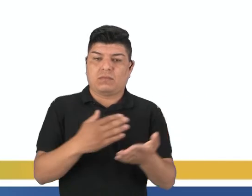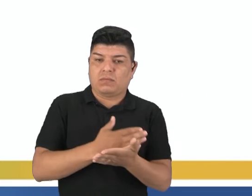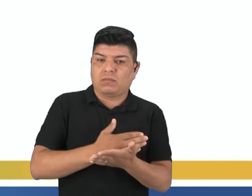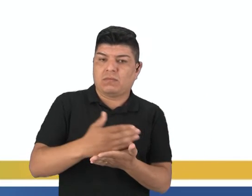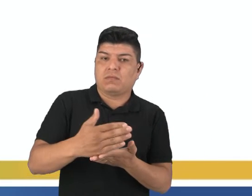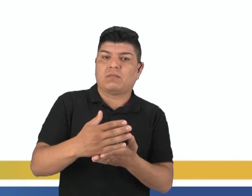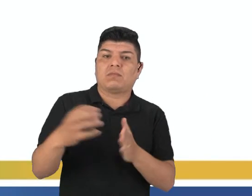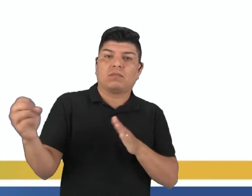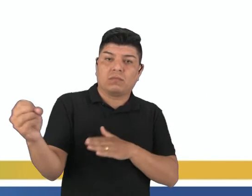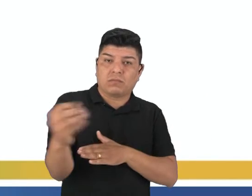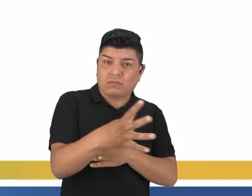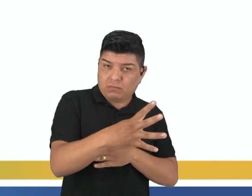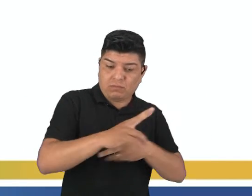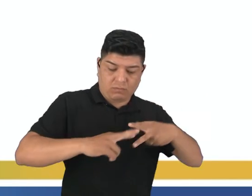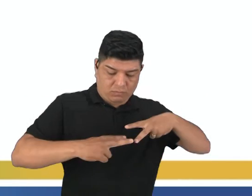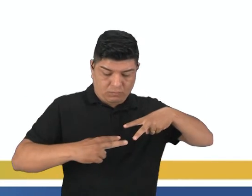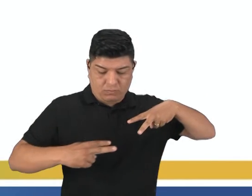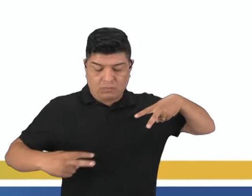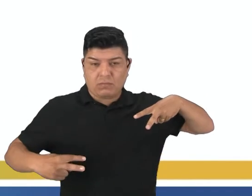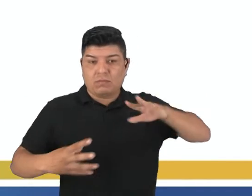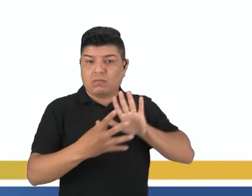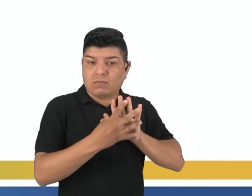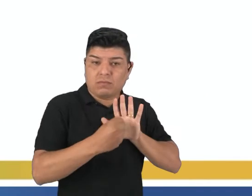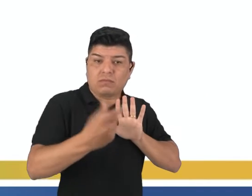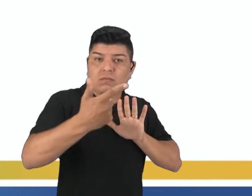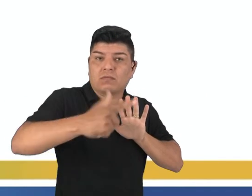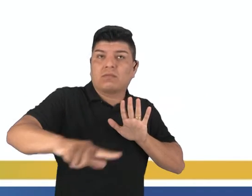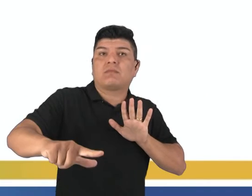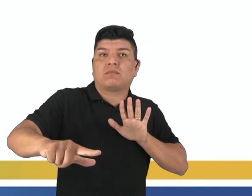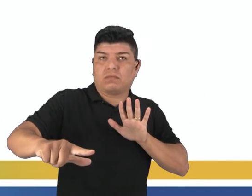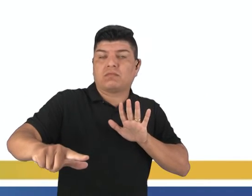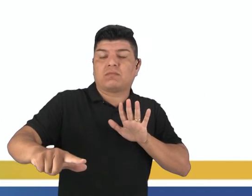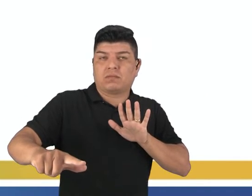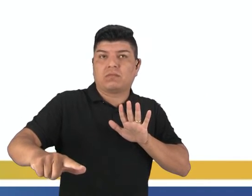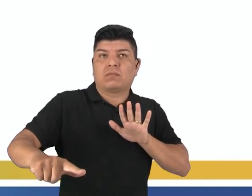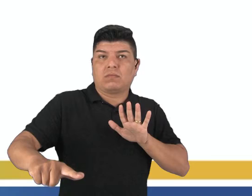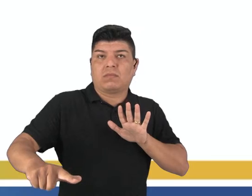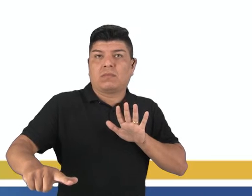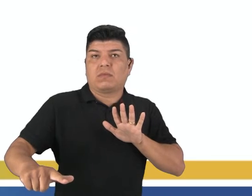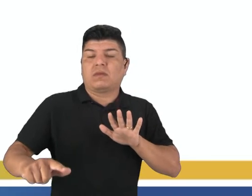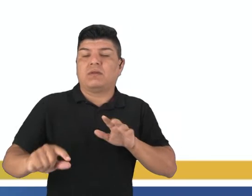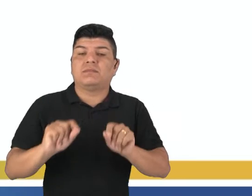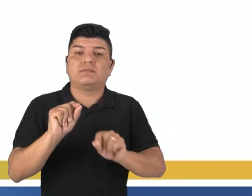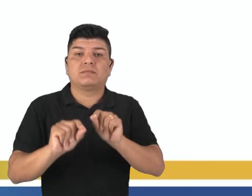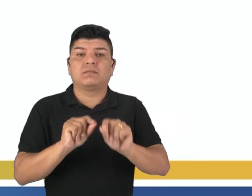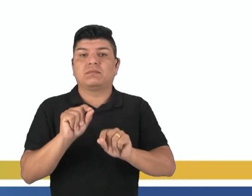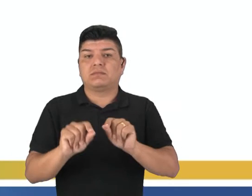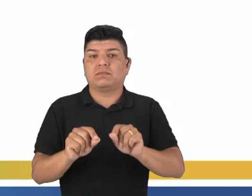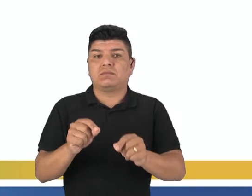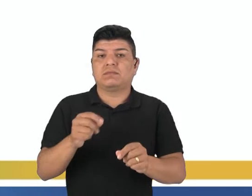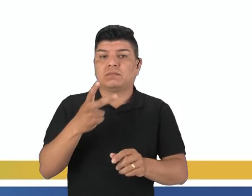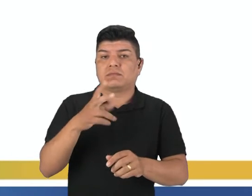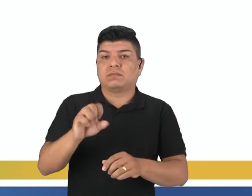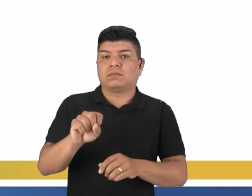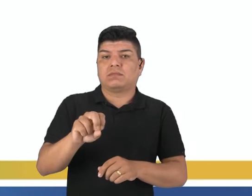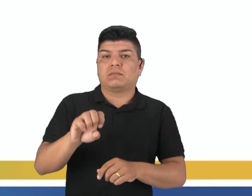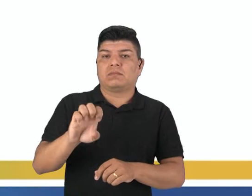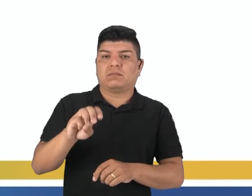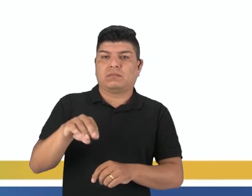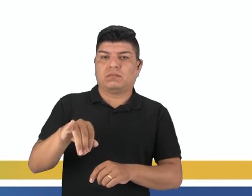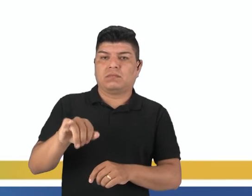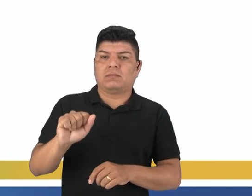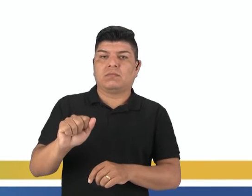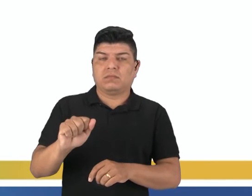nova fita a partir do DNA que será copiado, ou seja, da fita molde. Esse processo é considerado semiconservativo,